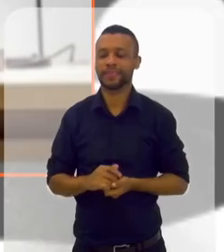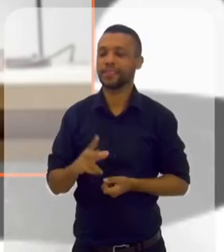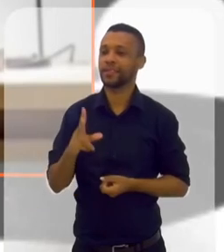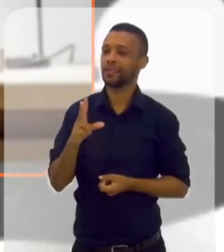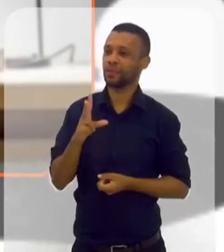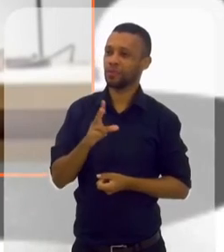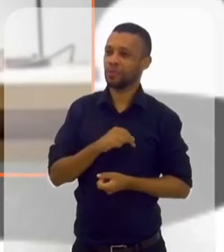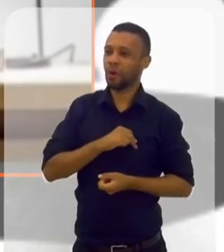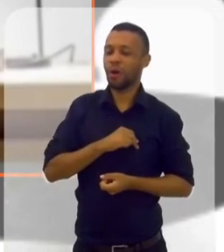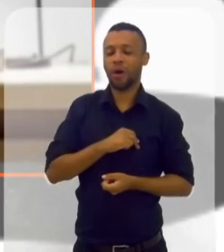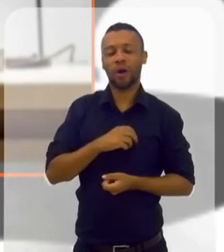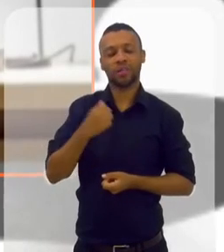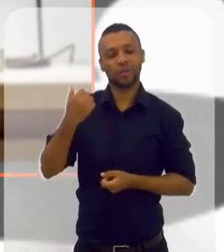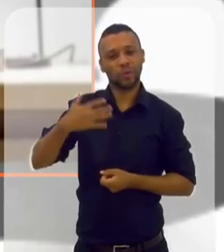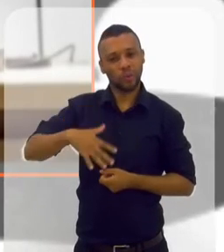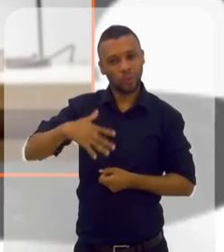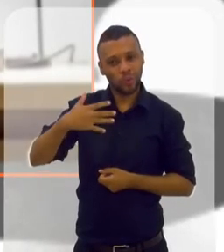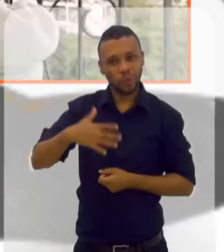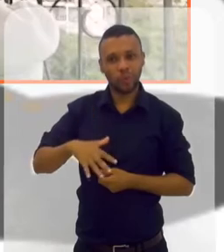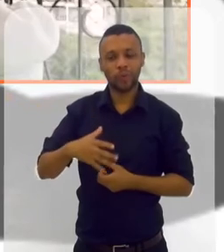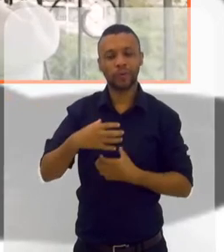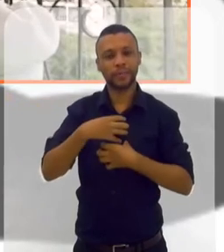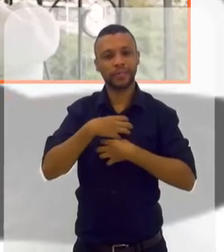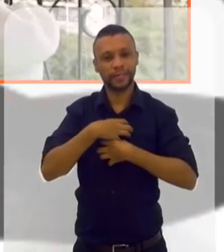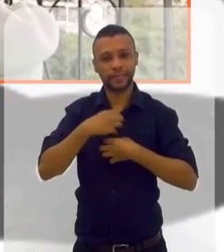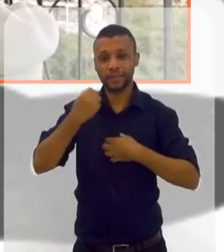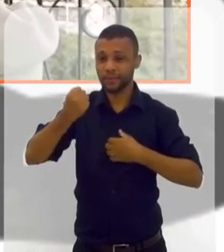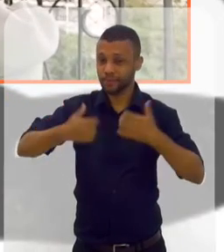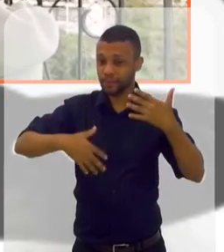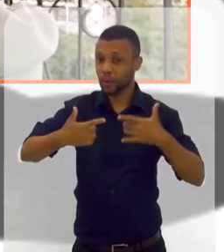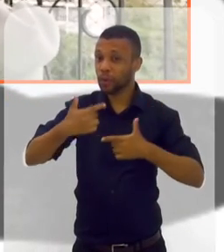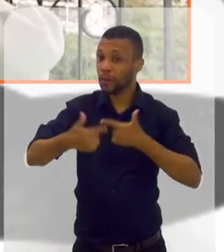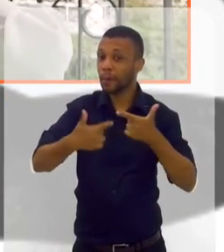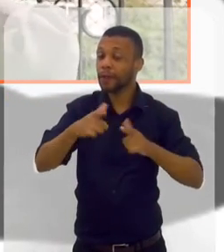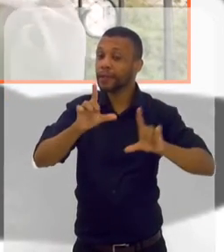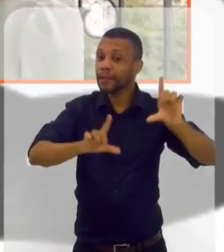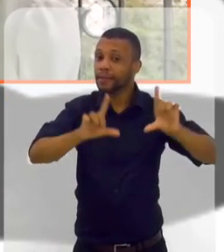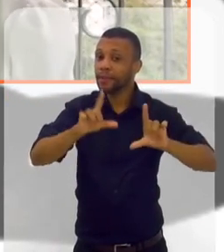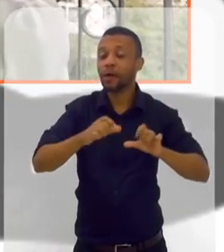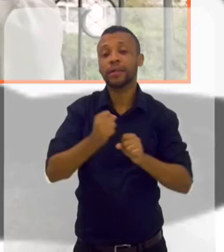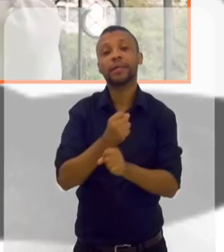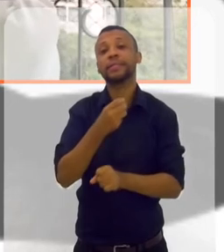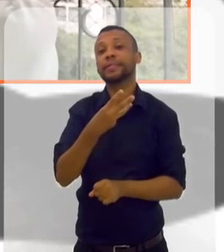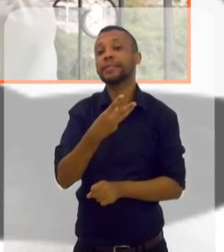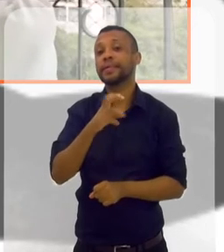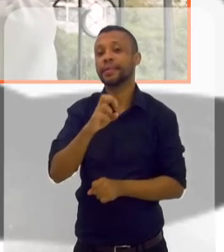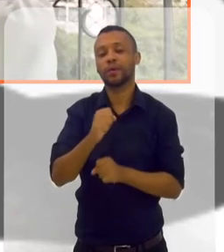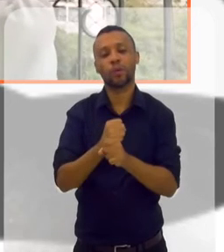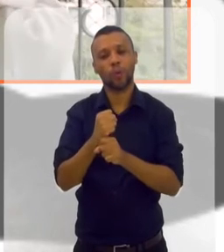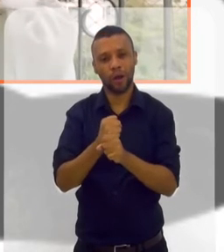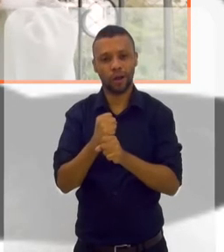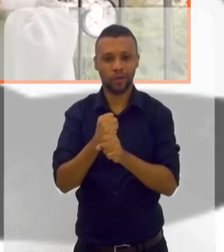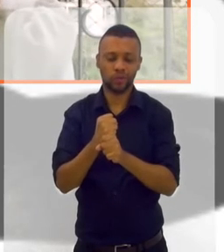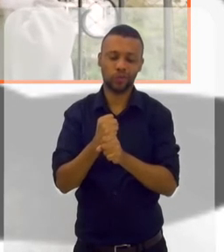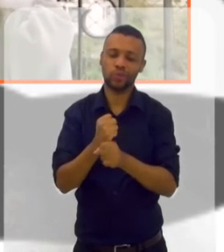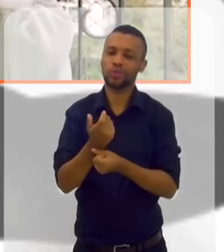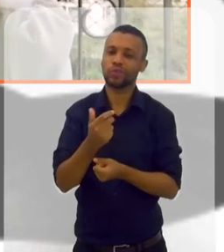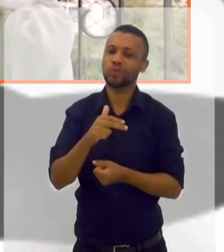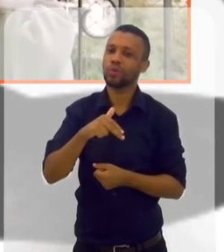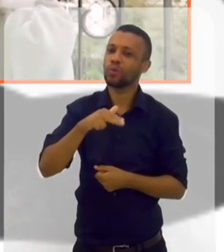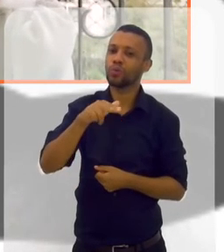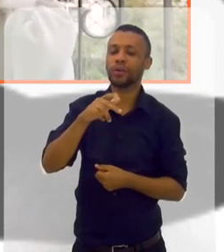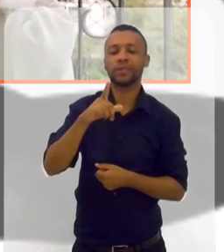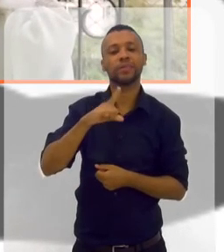Nossa... Nossa... Se eu te dizer que eu faço televisão há 35 anos, e eu nunca tinha